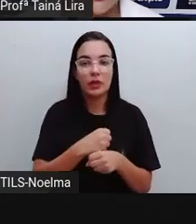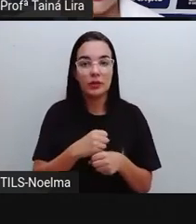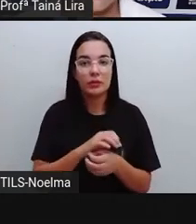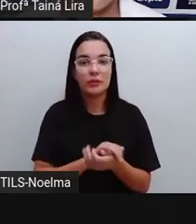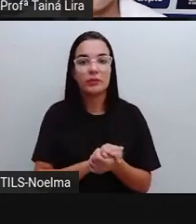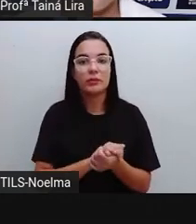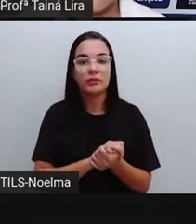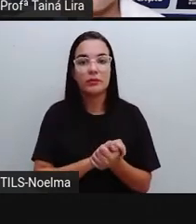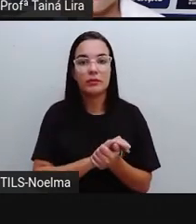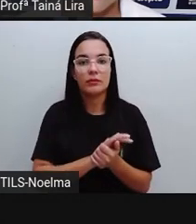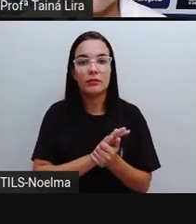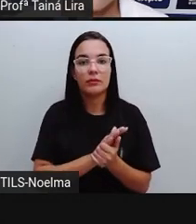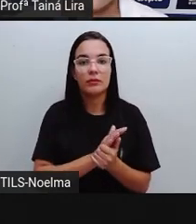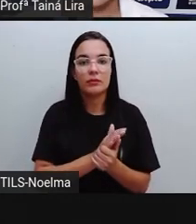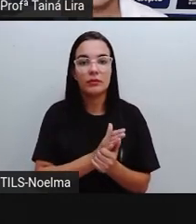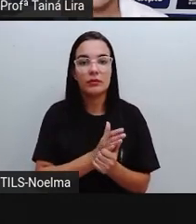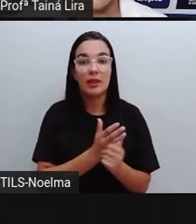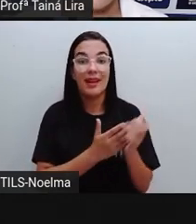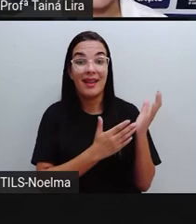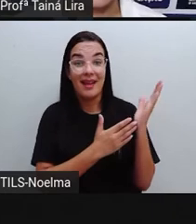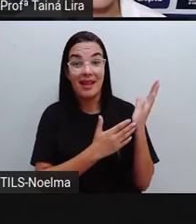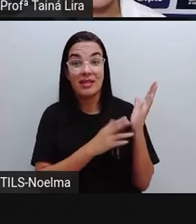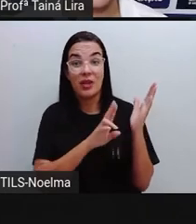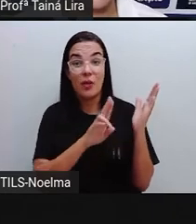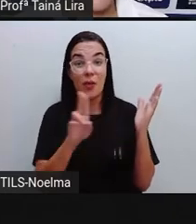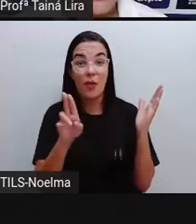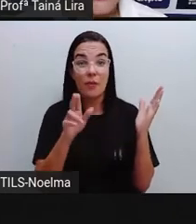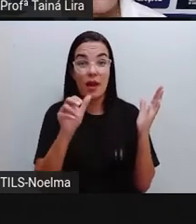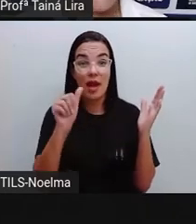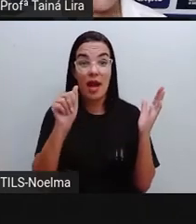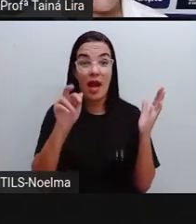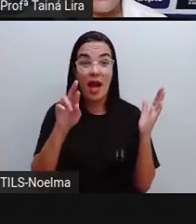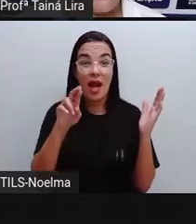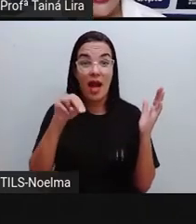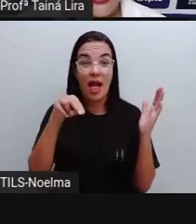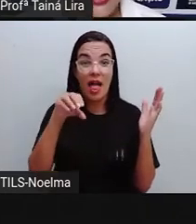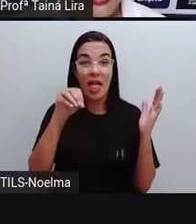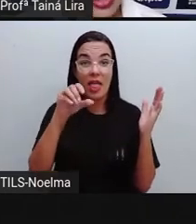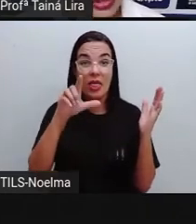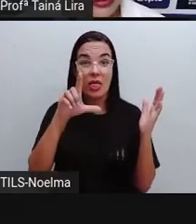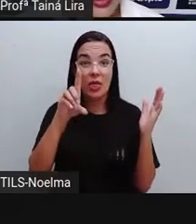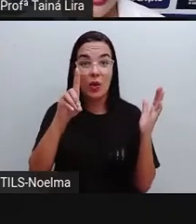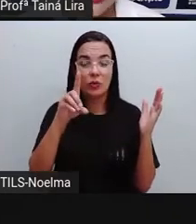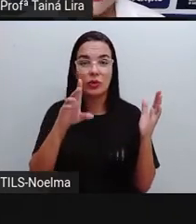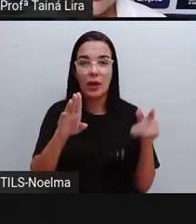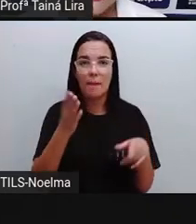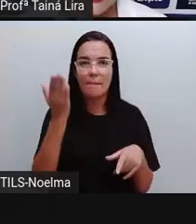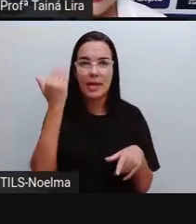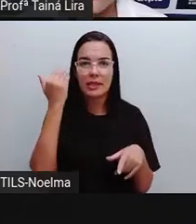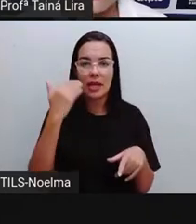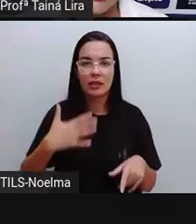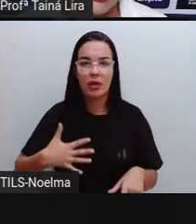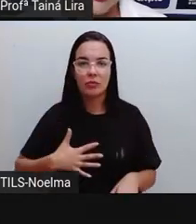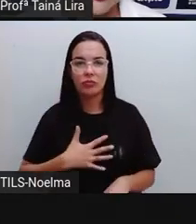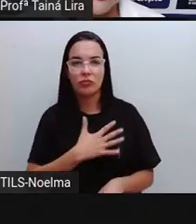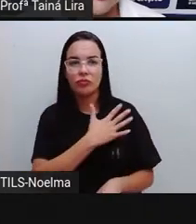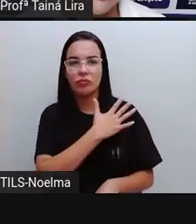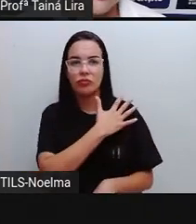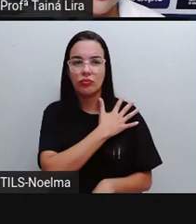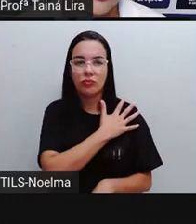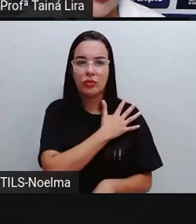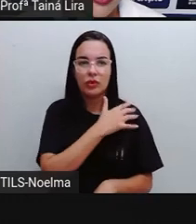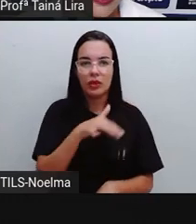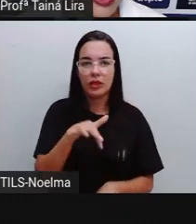anos. Olha lá, Arnô Ferreira da Silva, ele foi intendente de feira, tá? Assim como